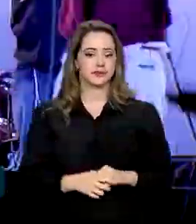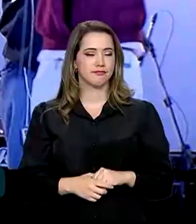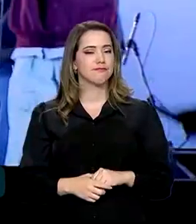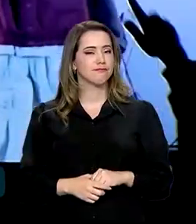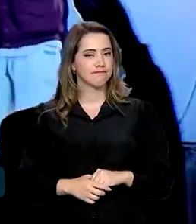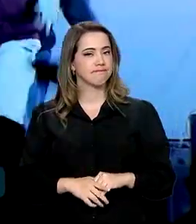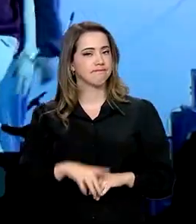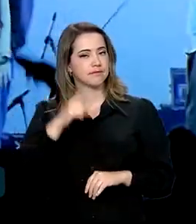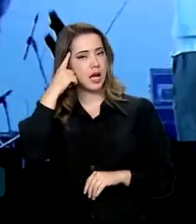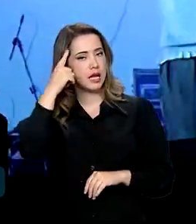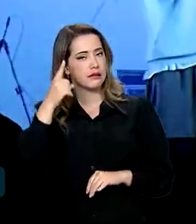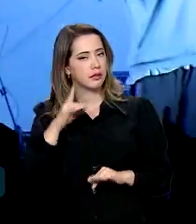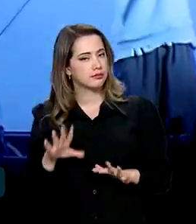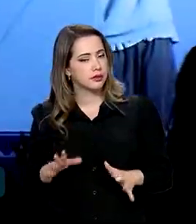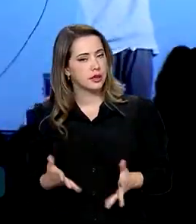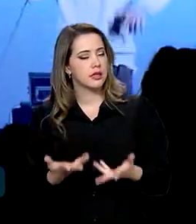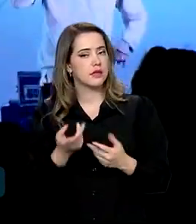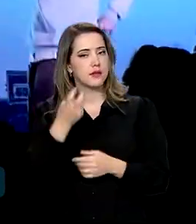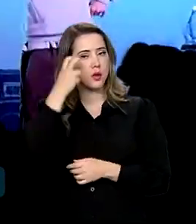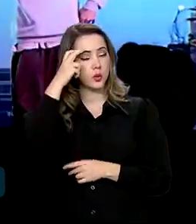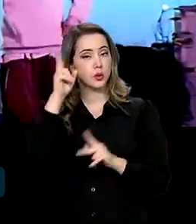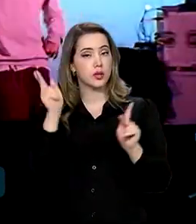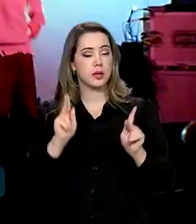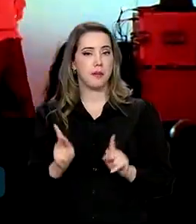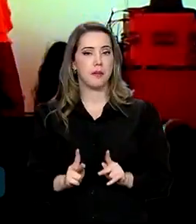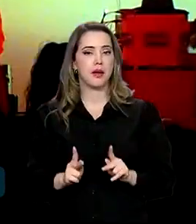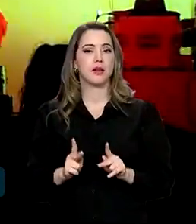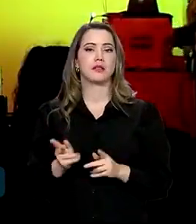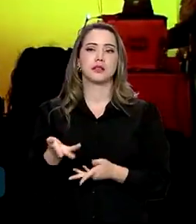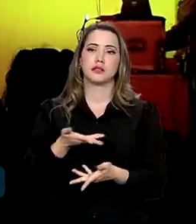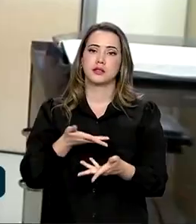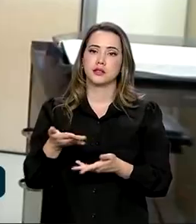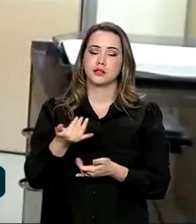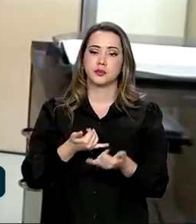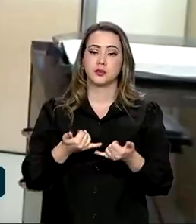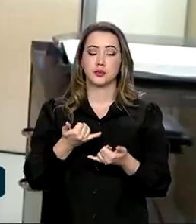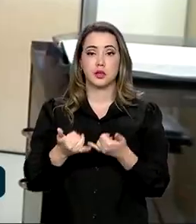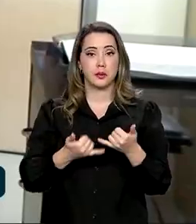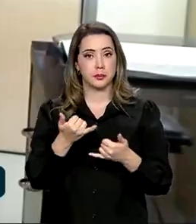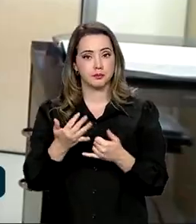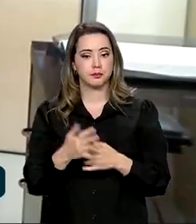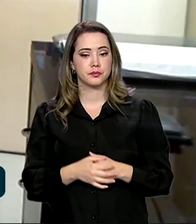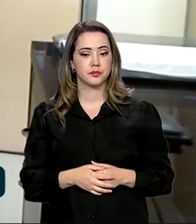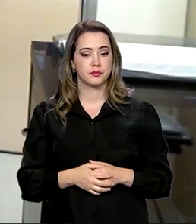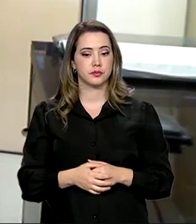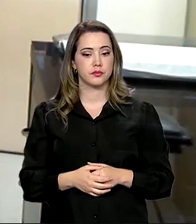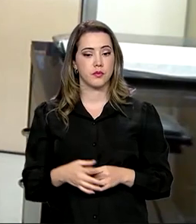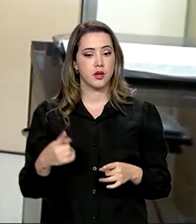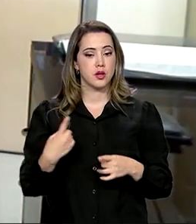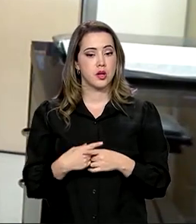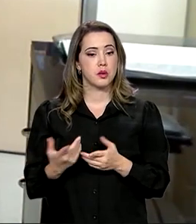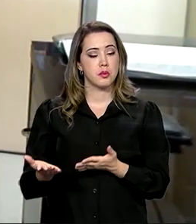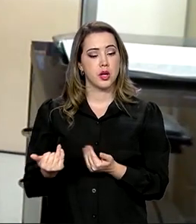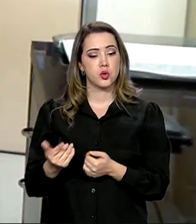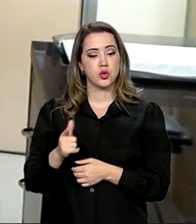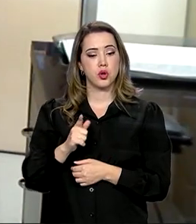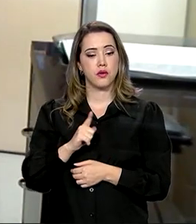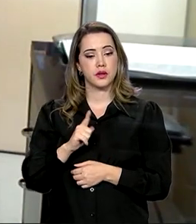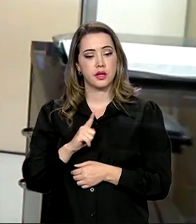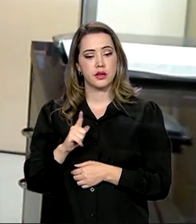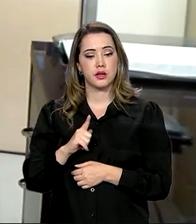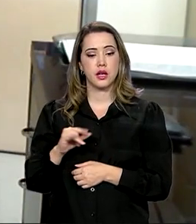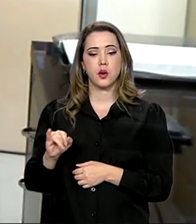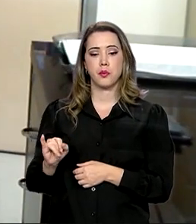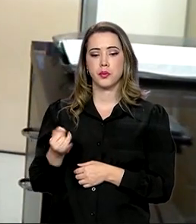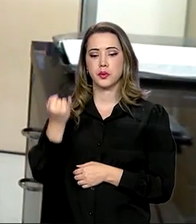ideia é intensificar a cultura da paz e do entretenimento. Os jovens, quando têm essa oportunidade, as crianças,